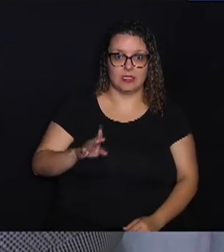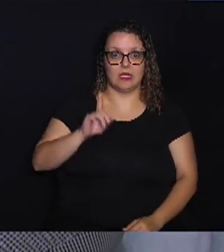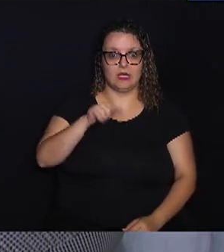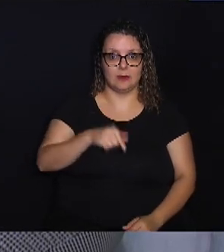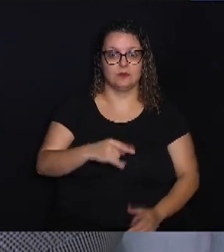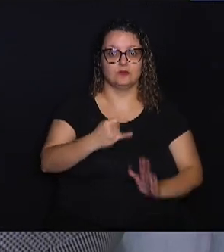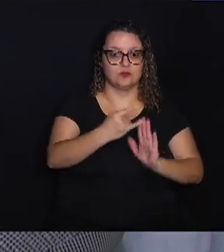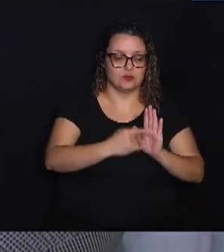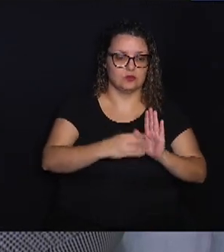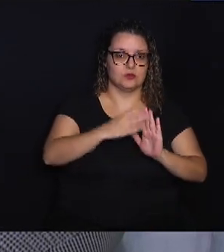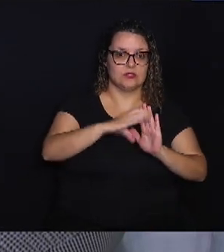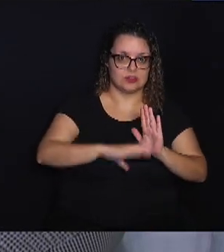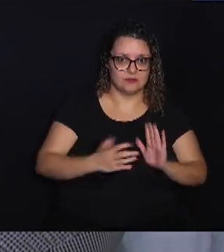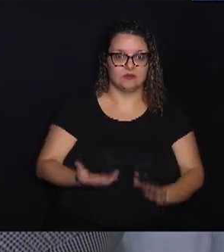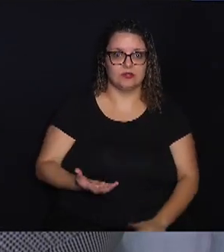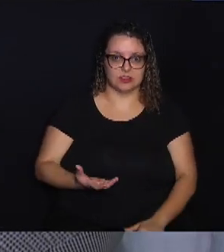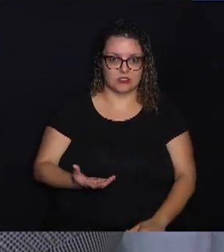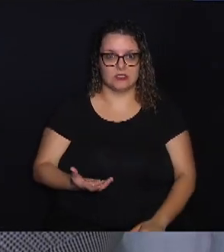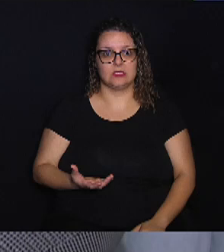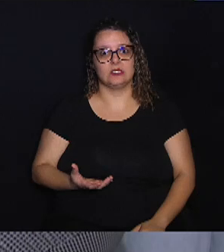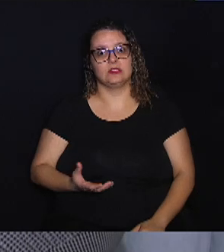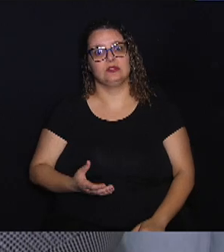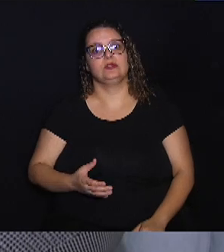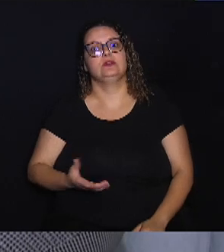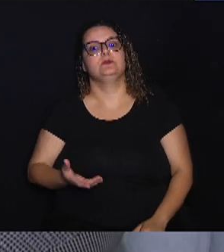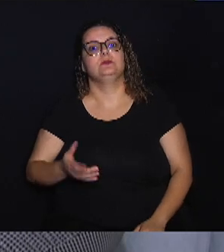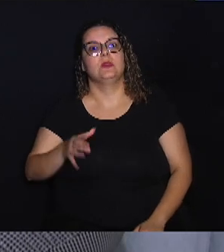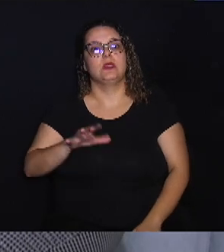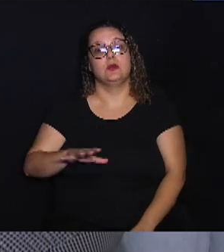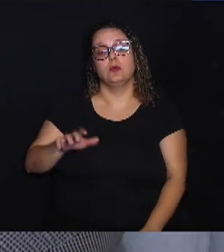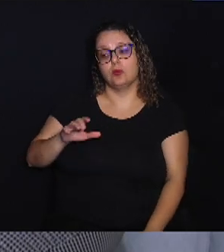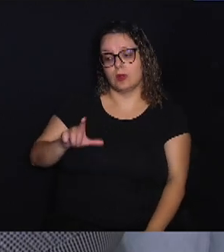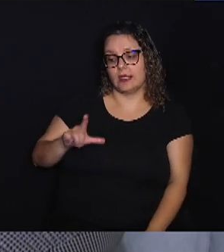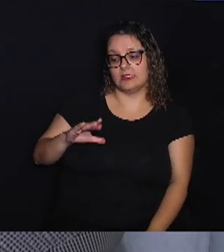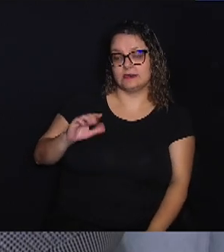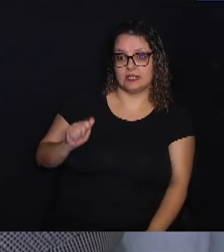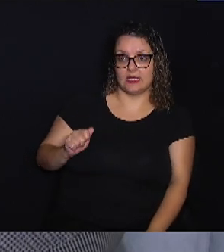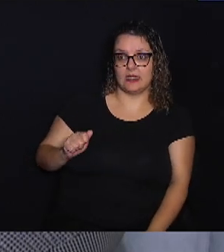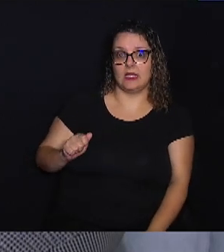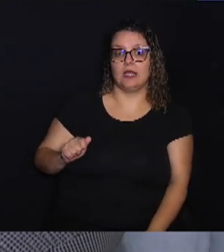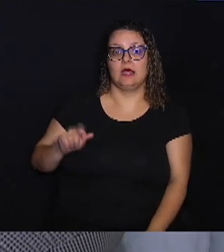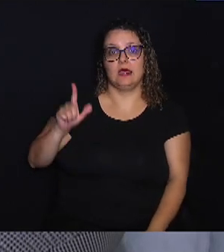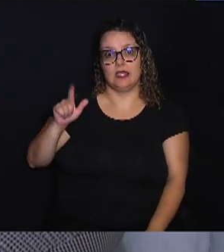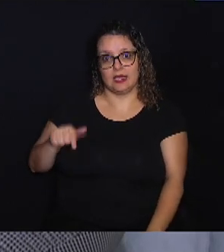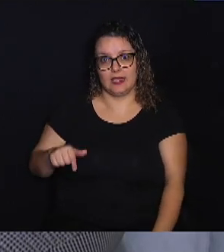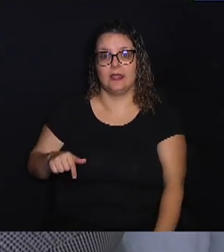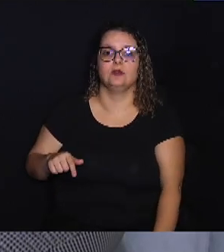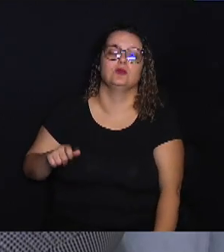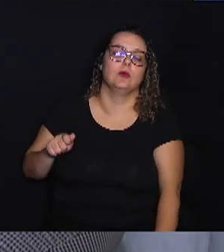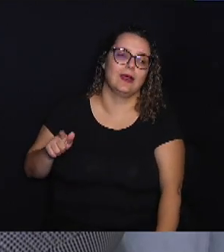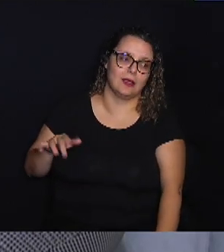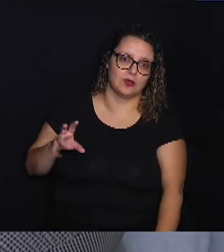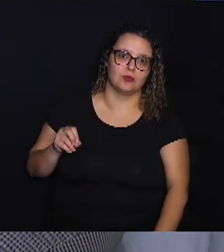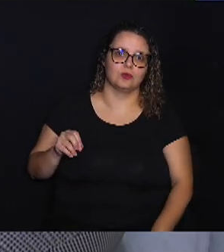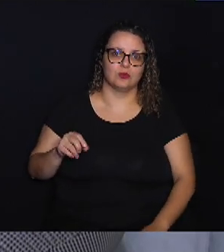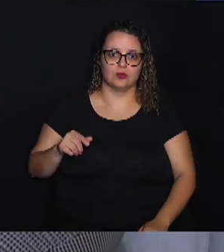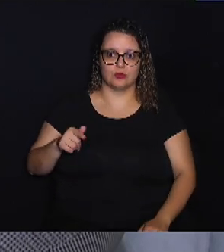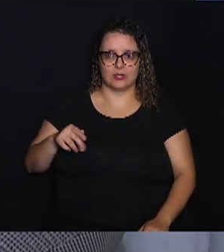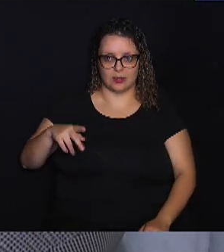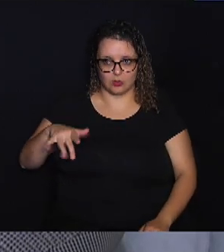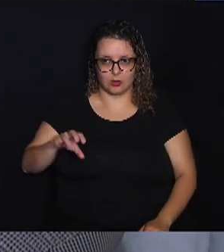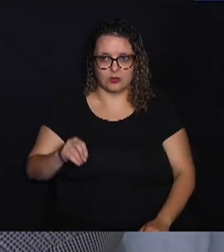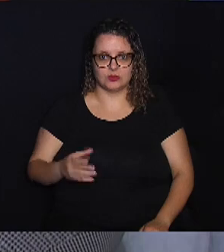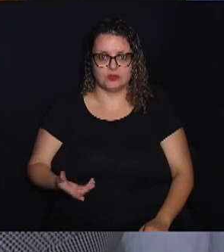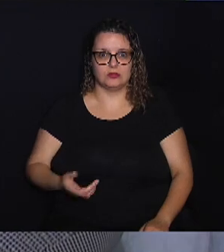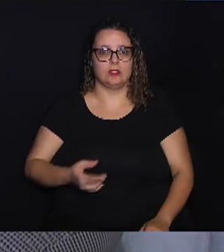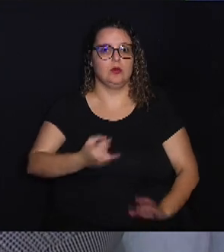Mais uma vez, o LCA é a Letra de Crédito do Agronegócio. Então, Rose, e o LCA, ele é isento de imposto de renda para pessoas físicas, então?